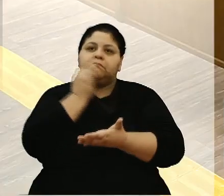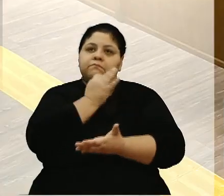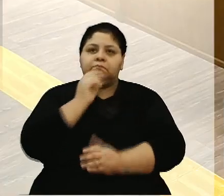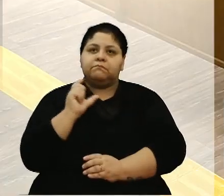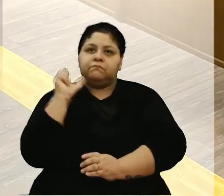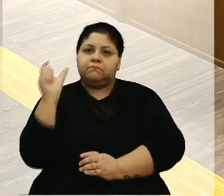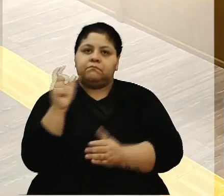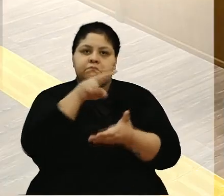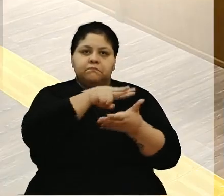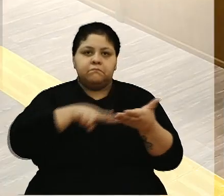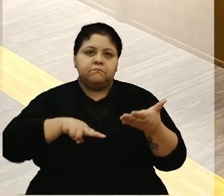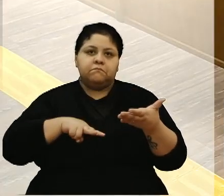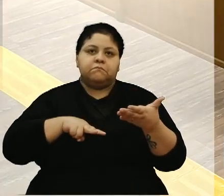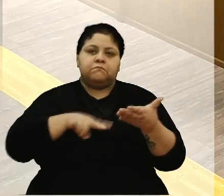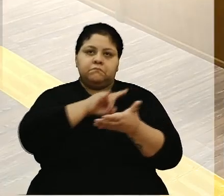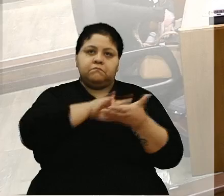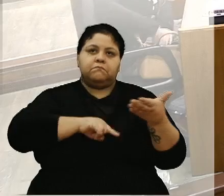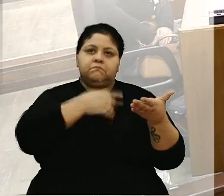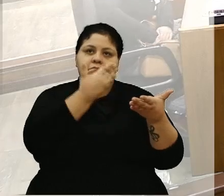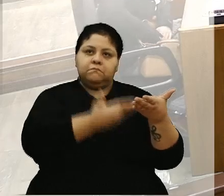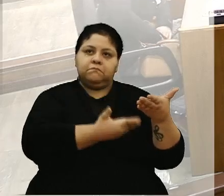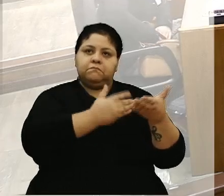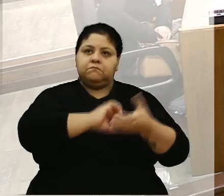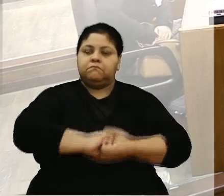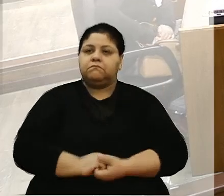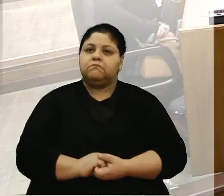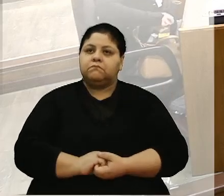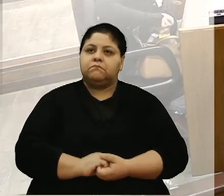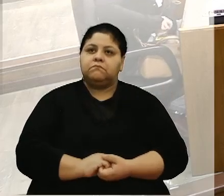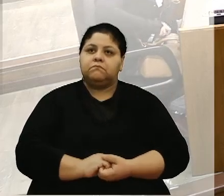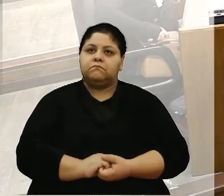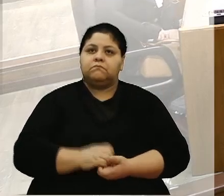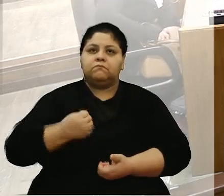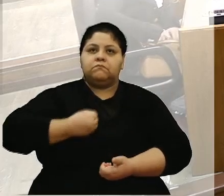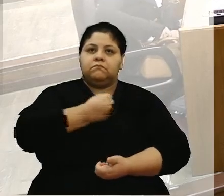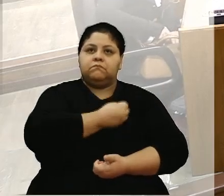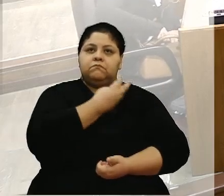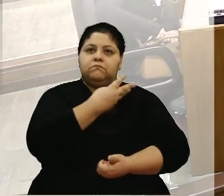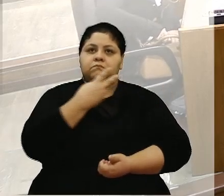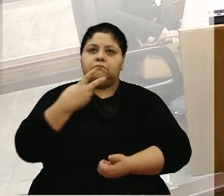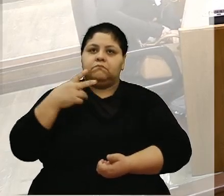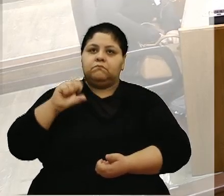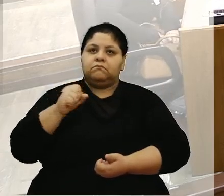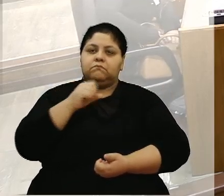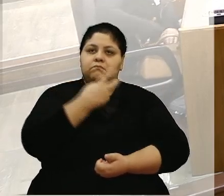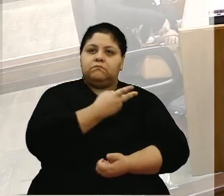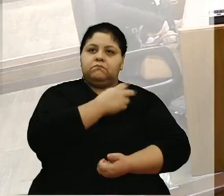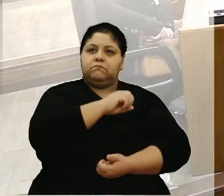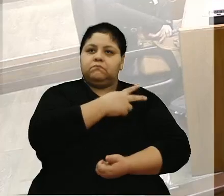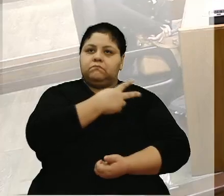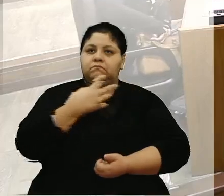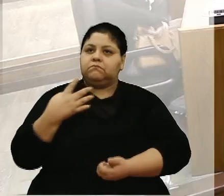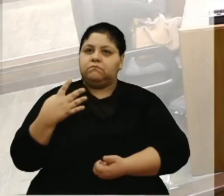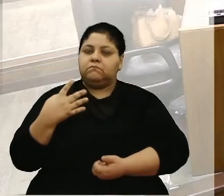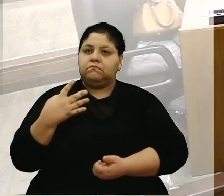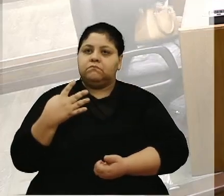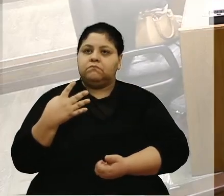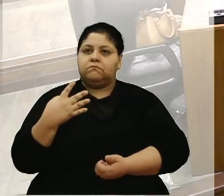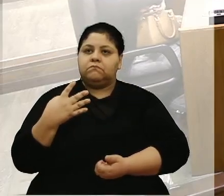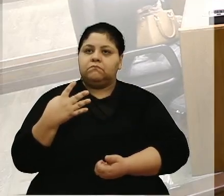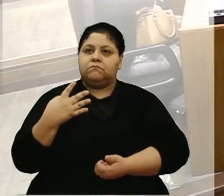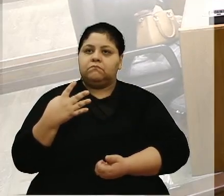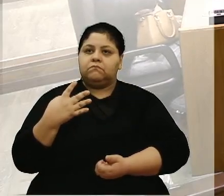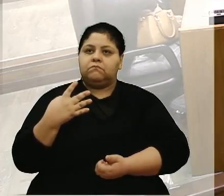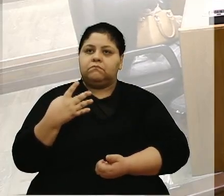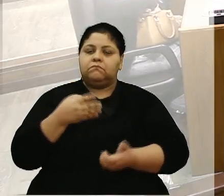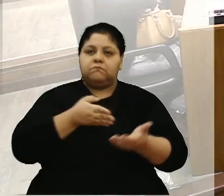a palavra relatora para a leitura do parecer. O nº 328, barra 2024, pelo